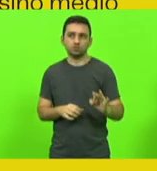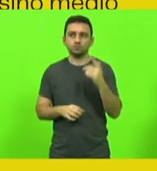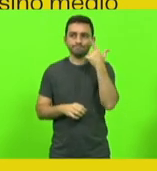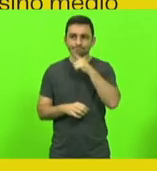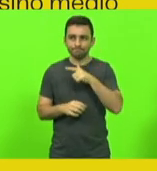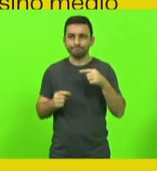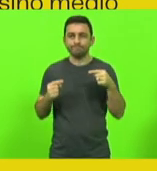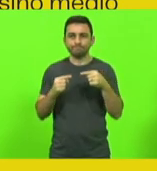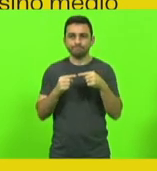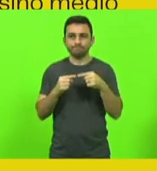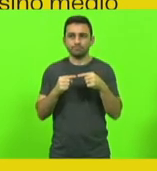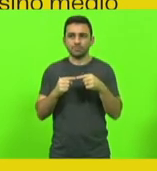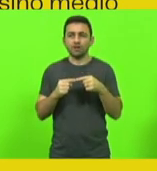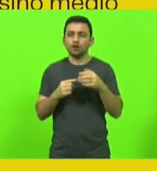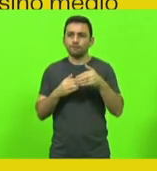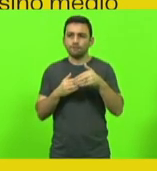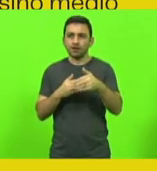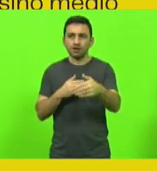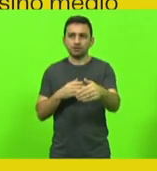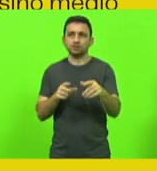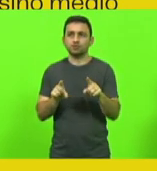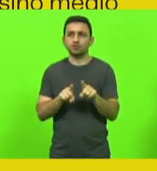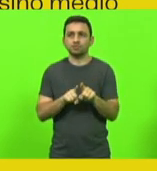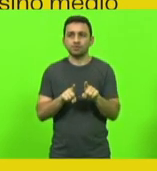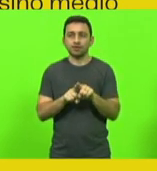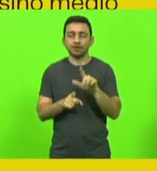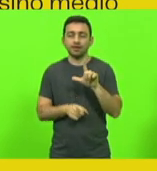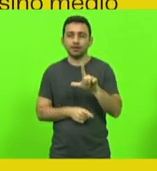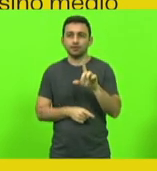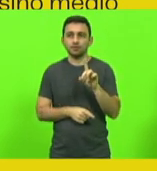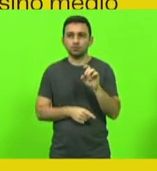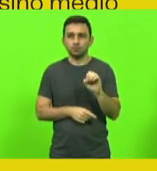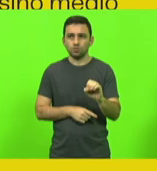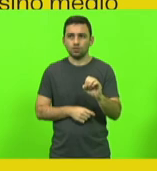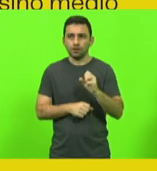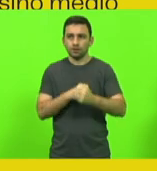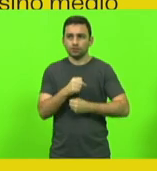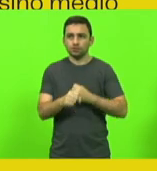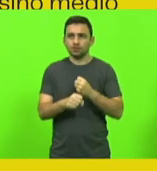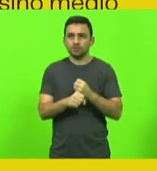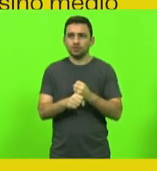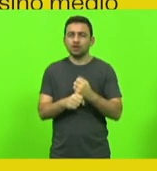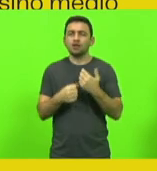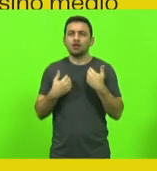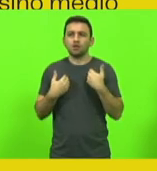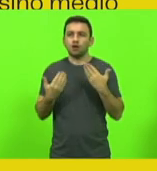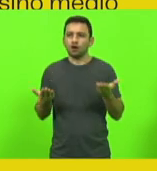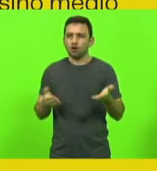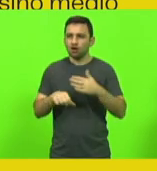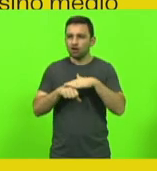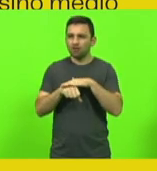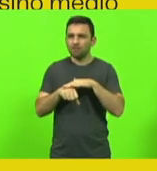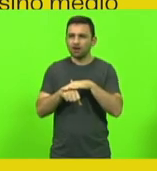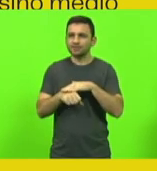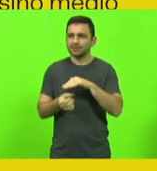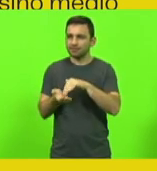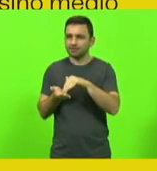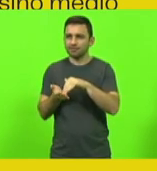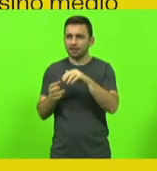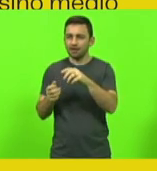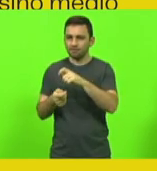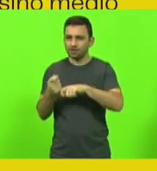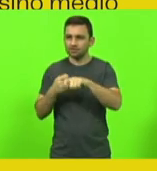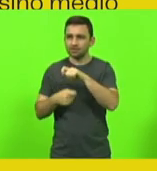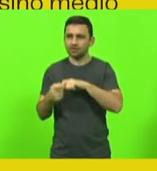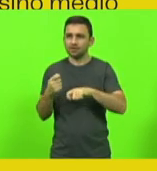Já temos uma previsão também na LDO do ano que vem. Inclusive, agora eu falava com o secretário da Fazenda e ele